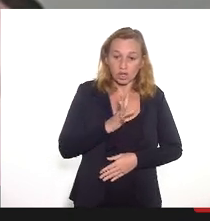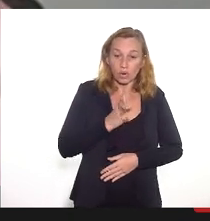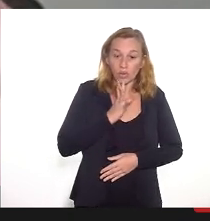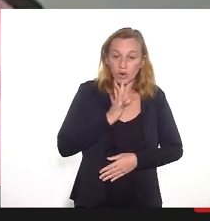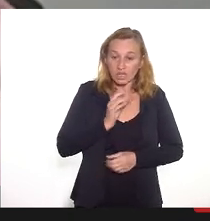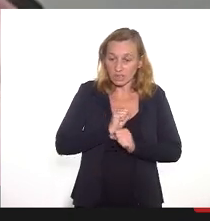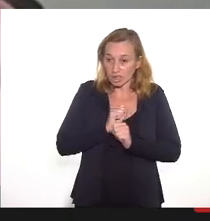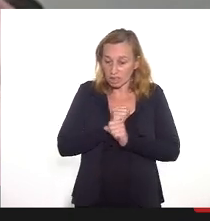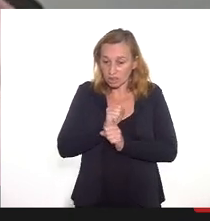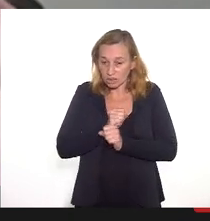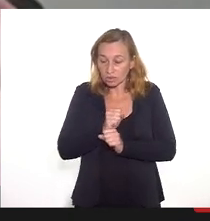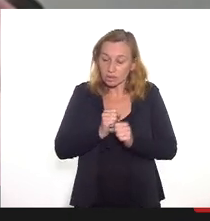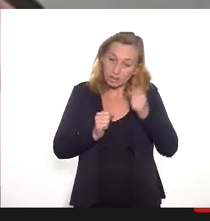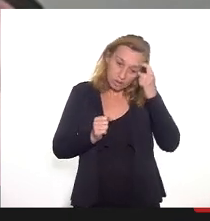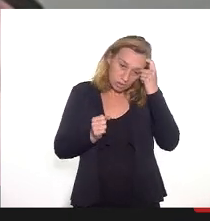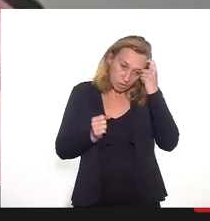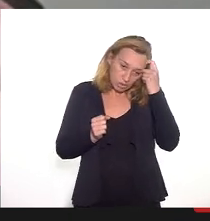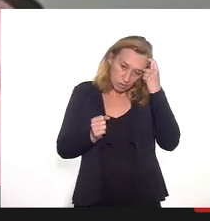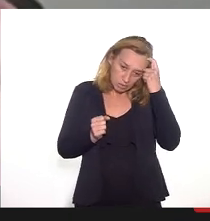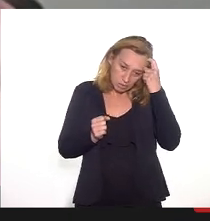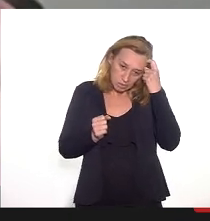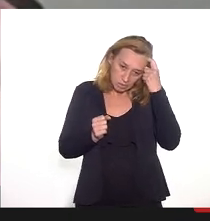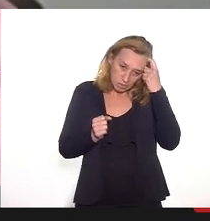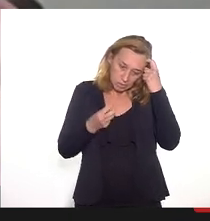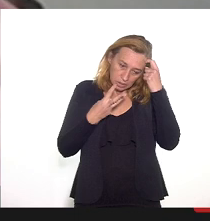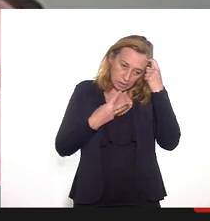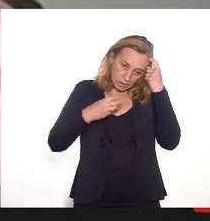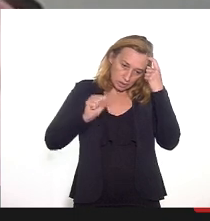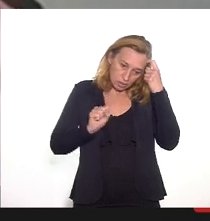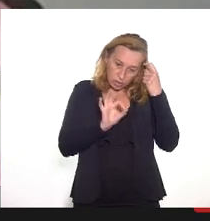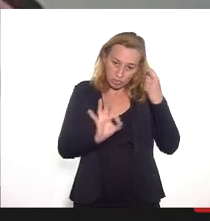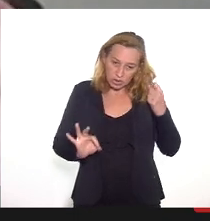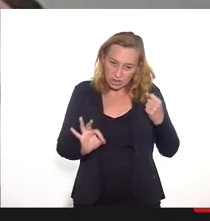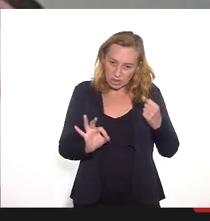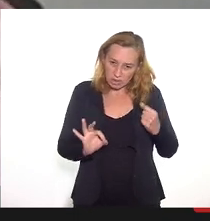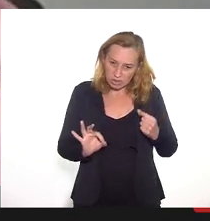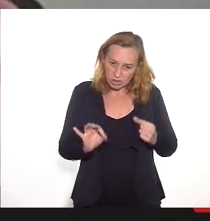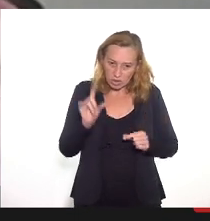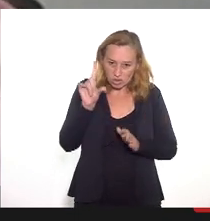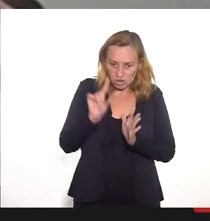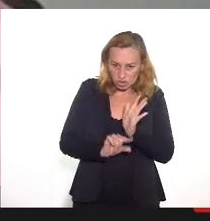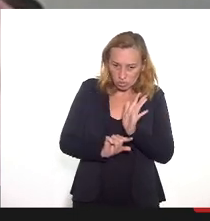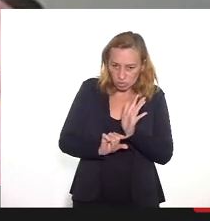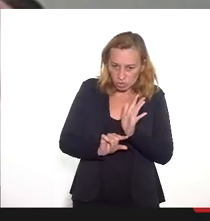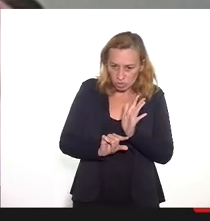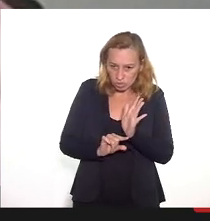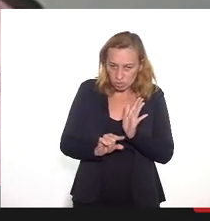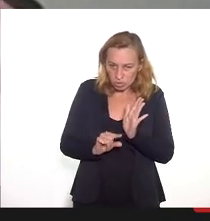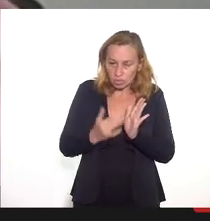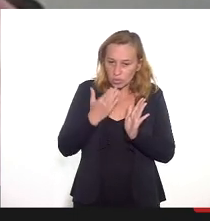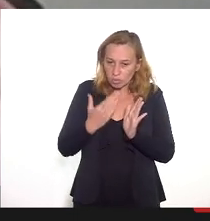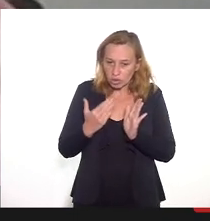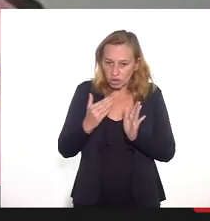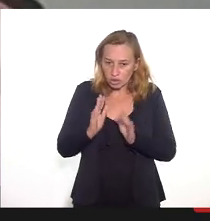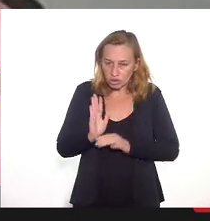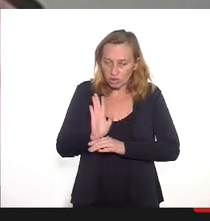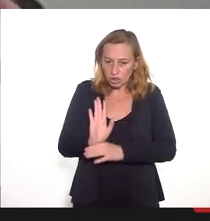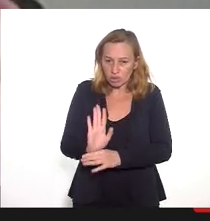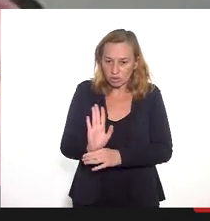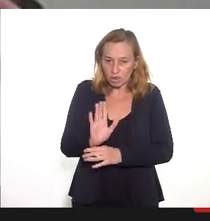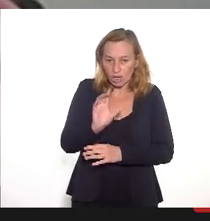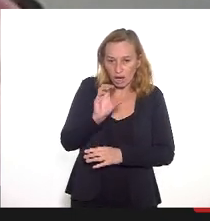algum tempo, que colocou que 38% caiu a solicitação de atendimento na geocologia.